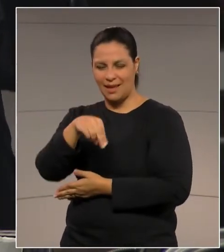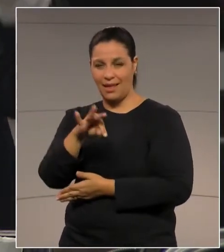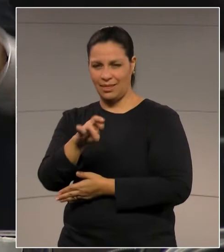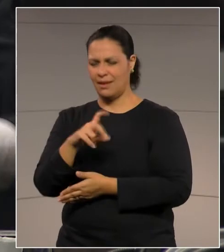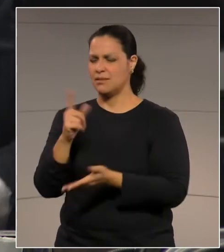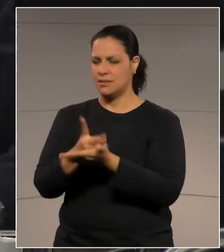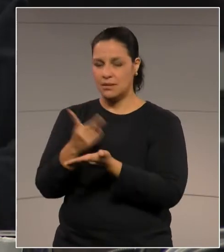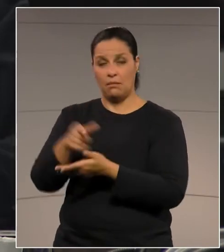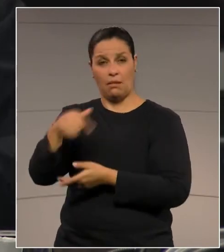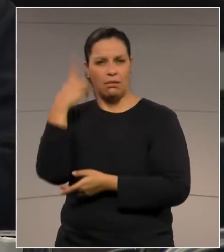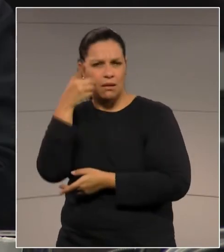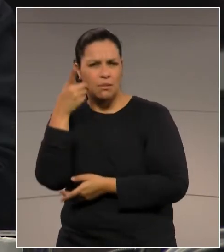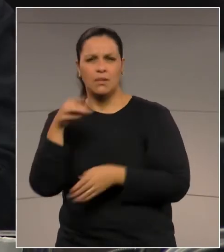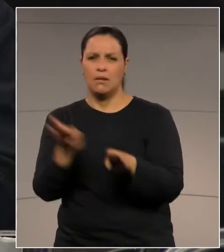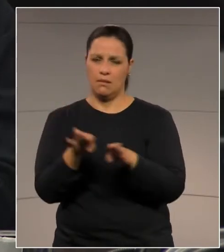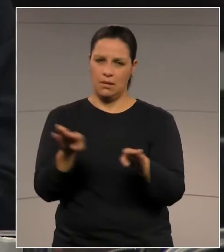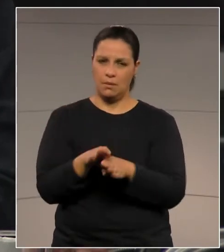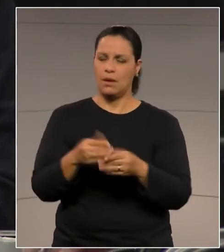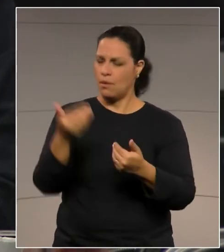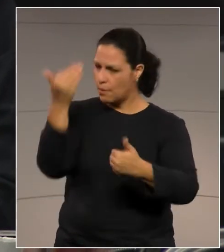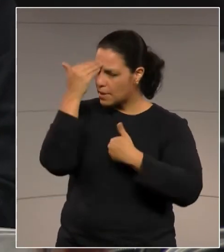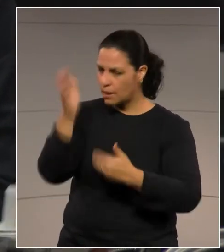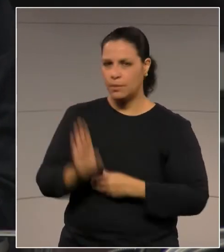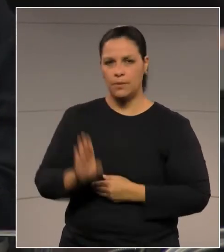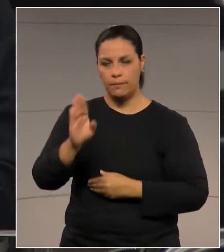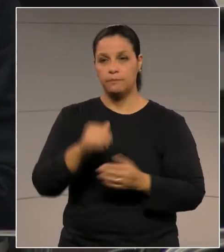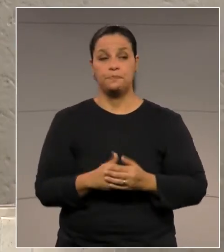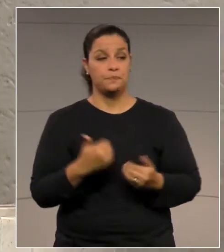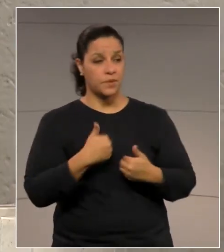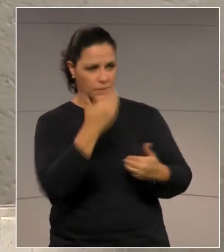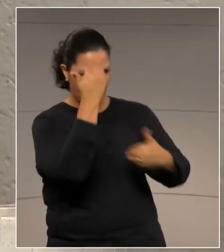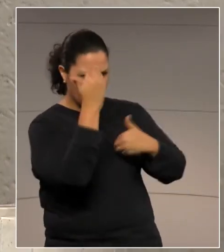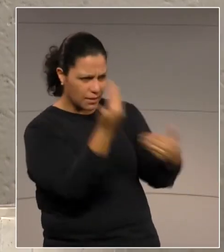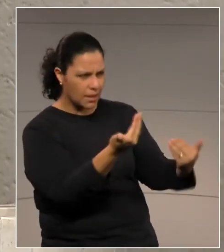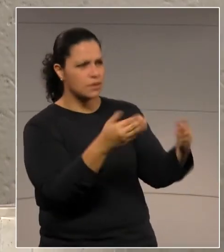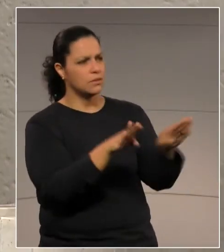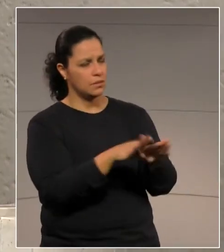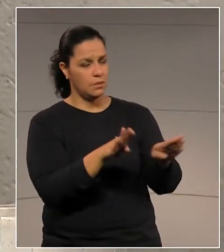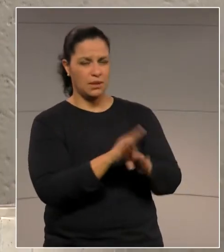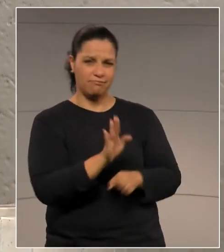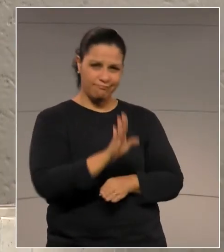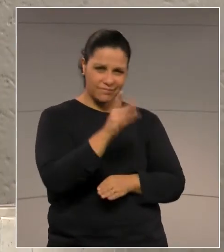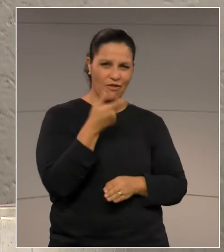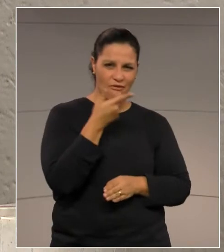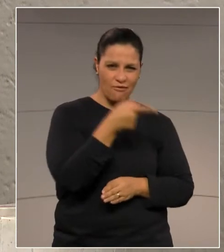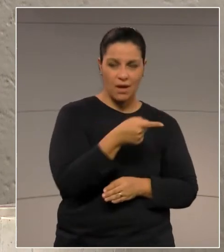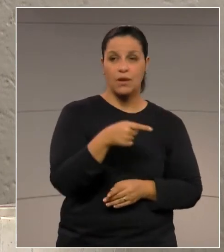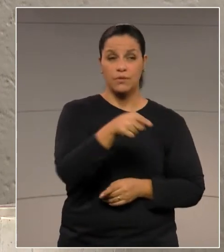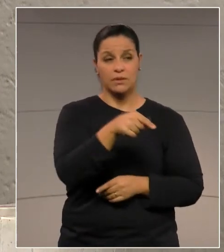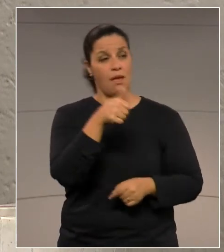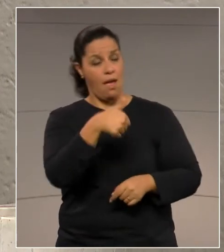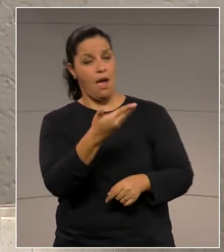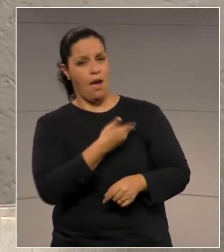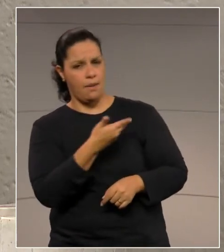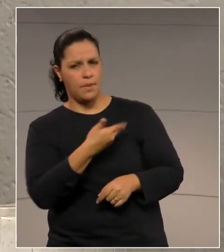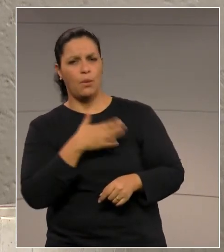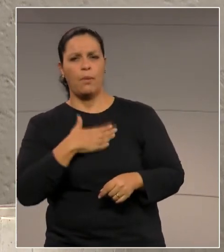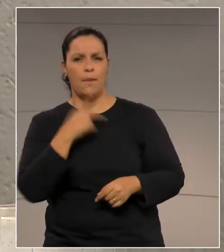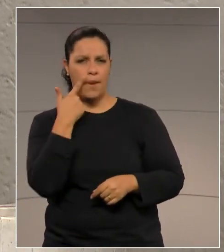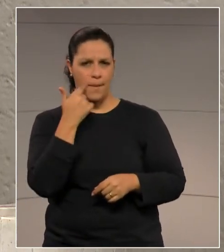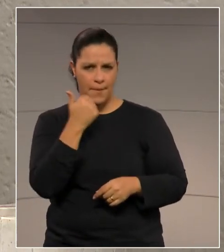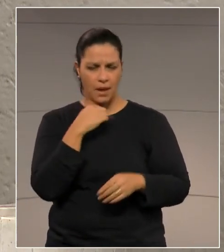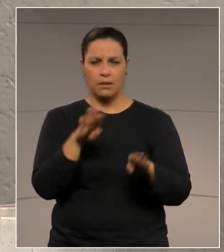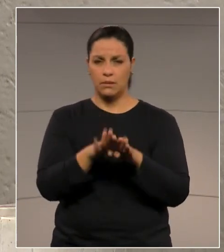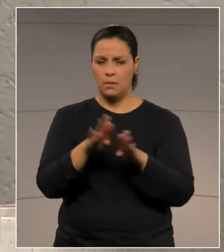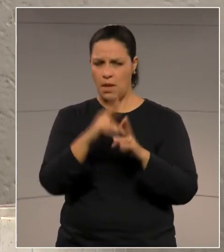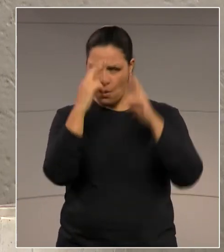sempre para mim, deputado, Jocelito Canto. Muito obrigado pela parte. Eu que agradeço o seu aparte, o senhor que é um amigo do meu pai, que